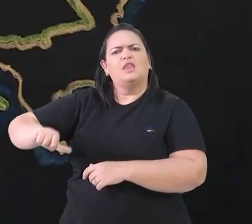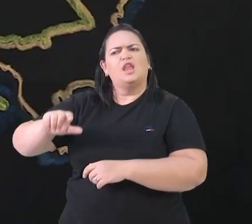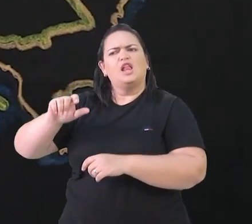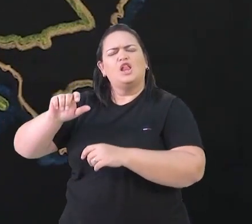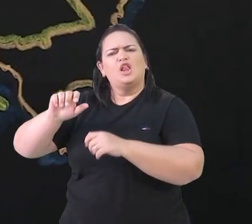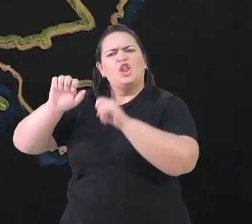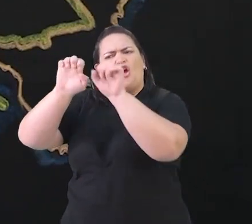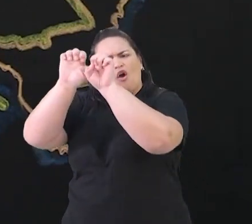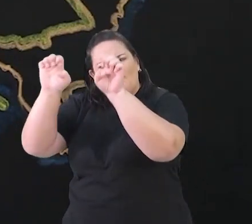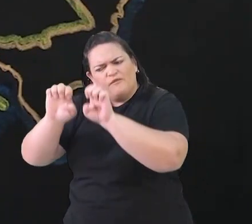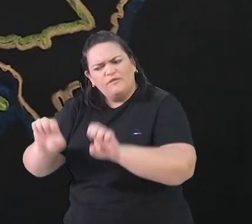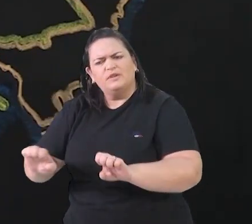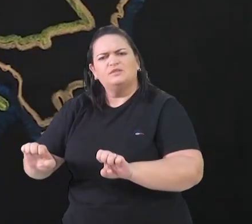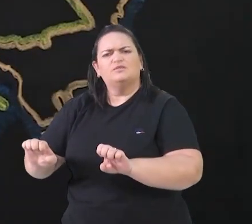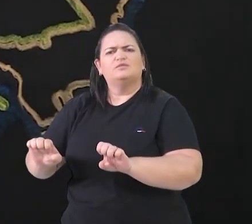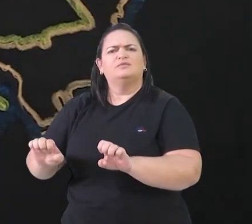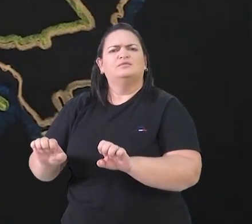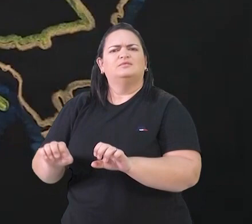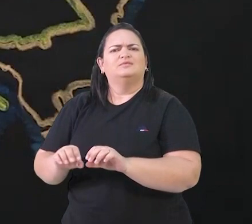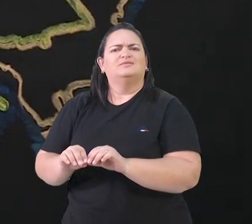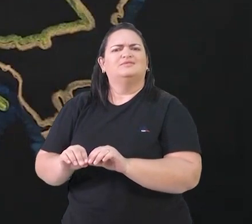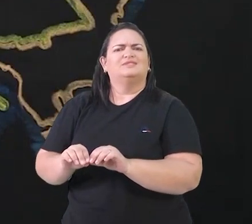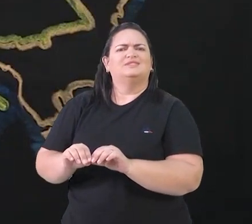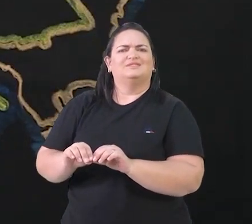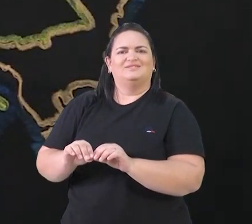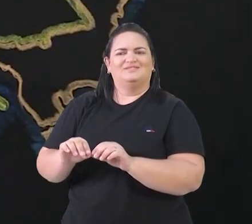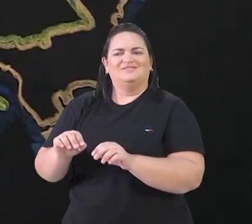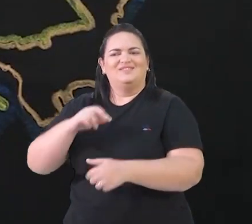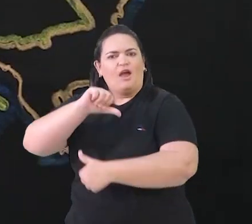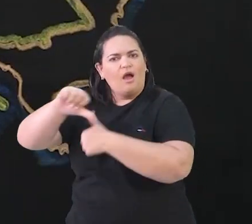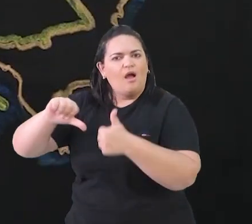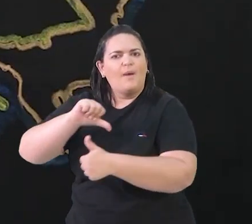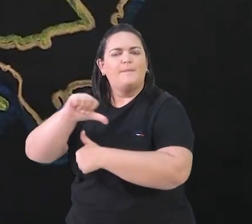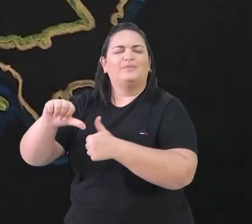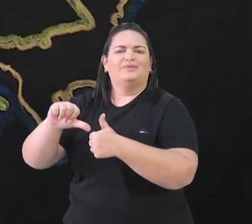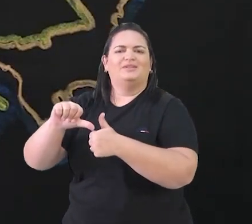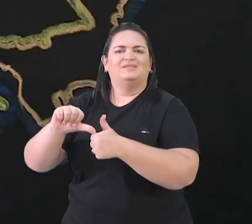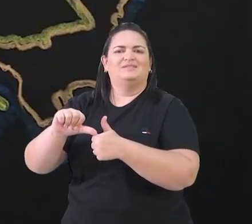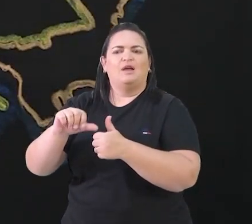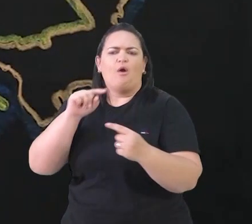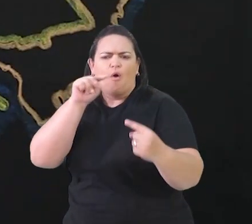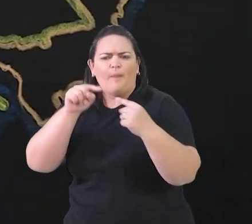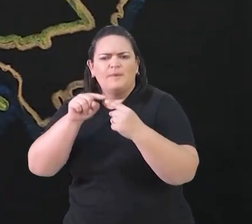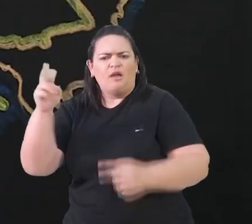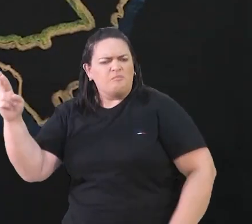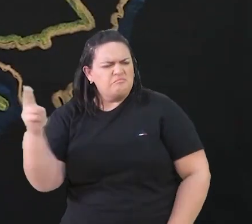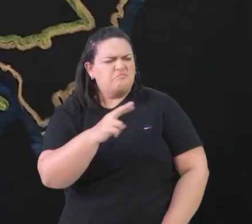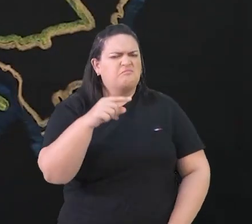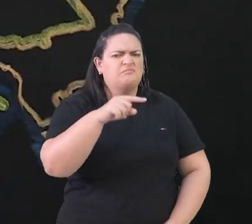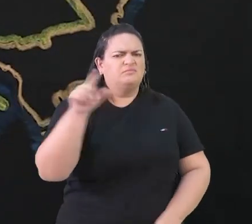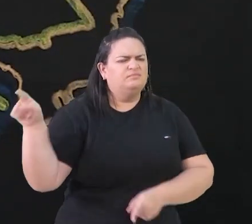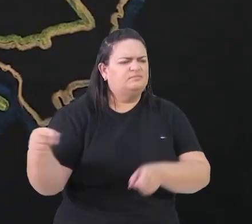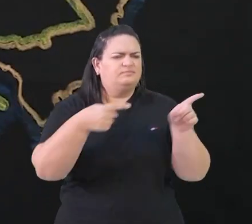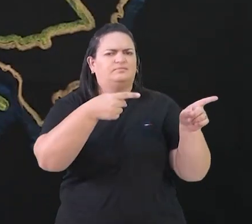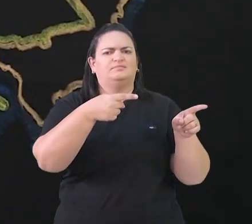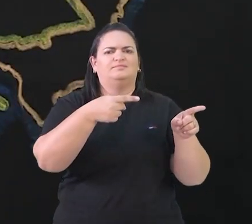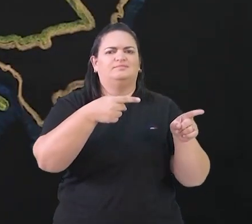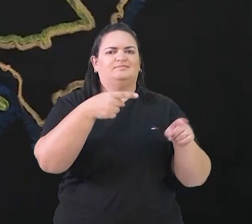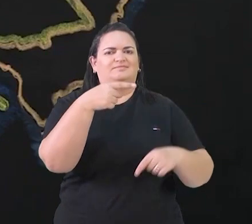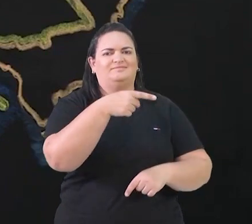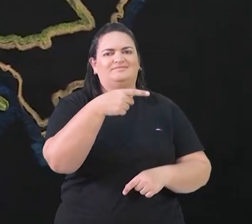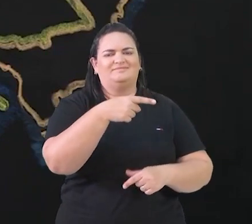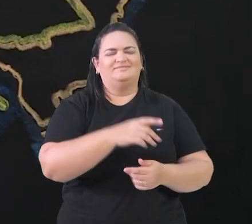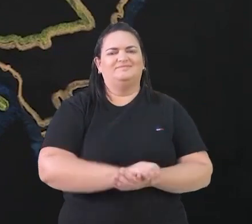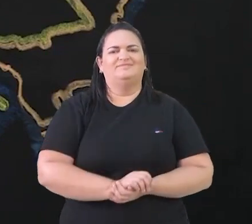fazendo a sua própria reforma, ou, como o nome diz, uma contra-reforma, uma resposta a essas reformas que estavam acontecendo